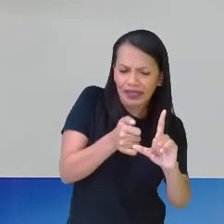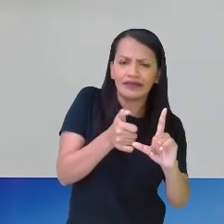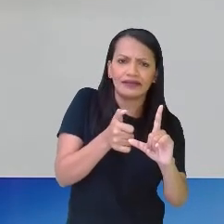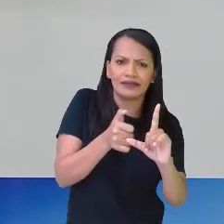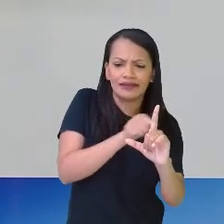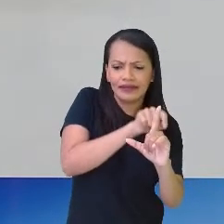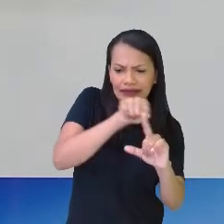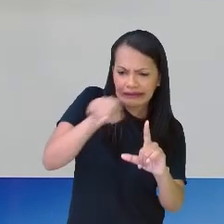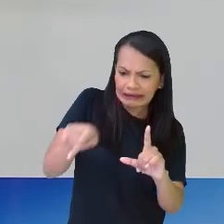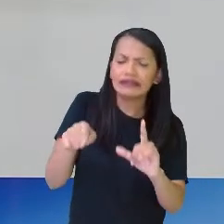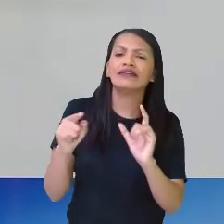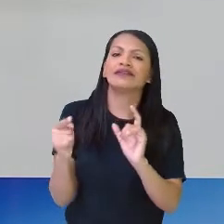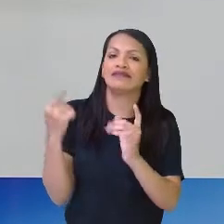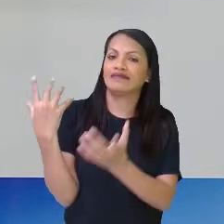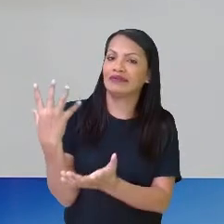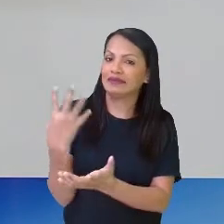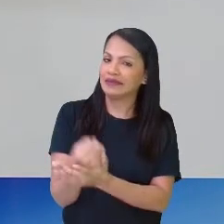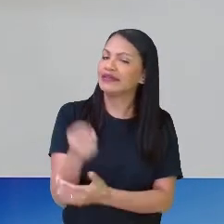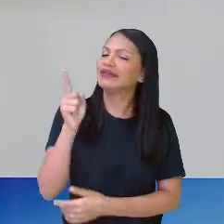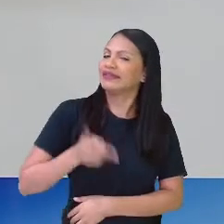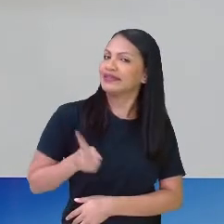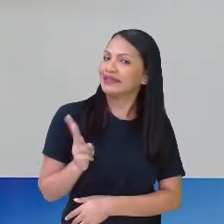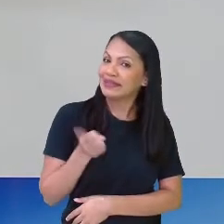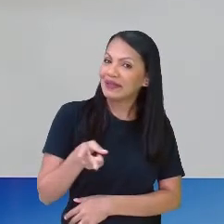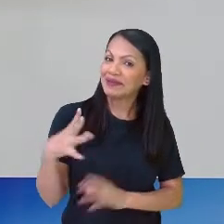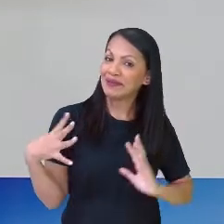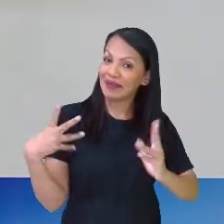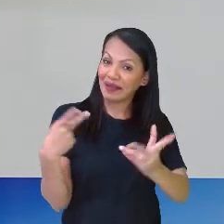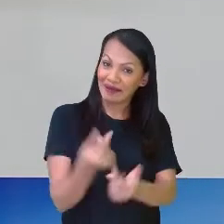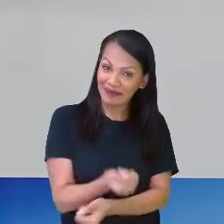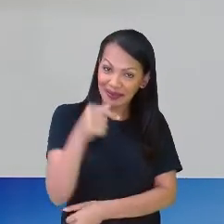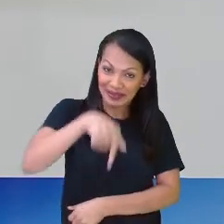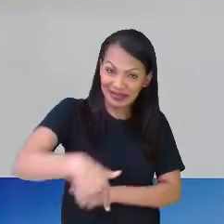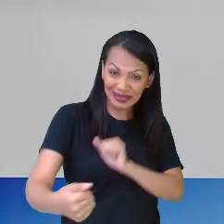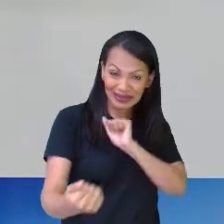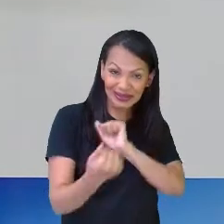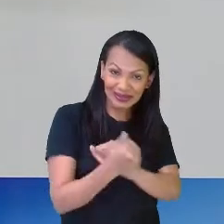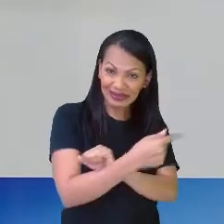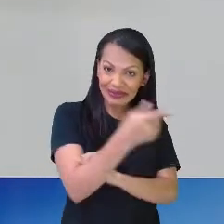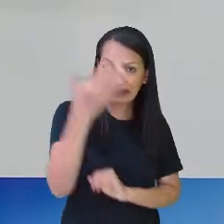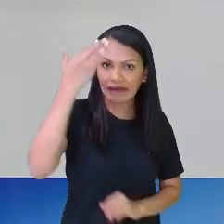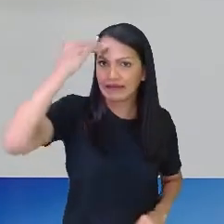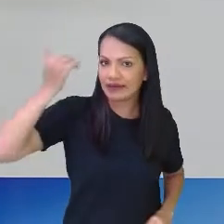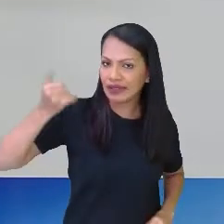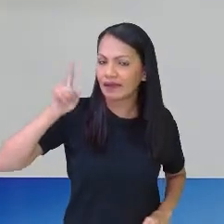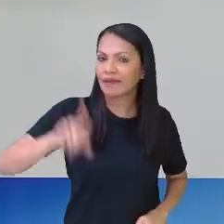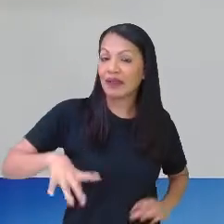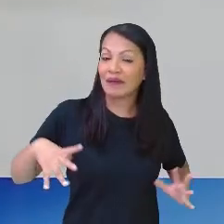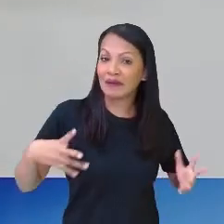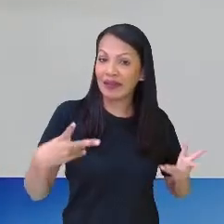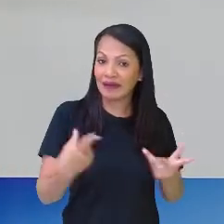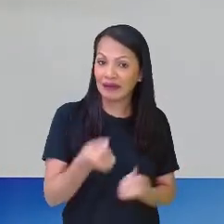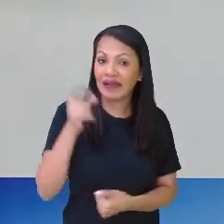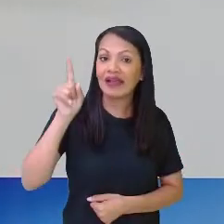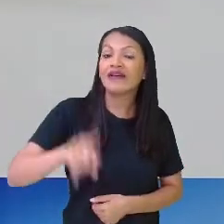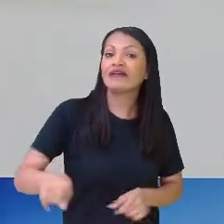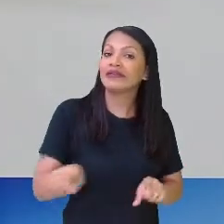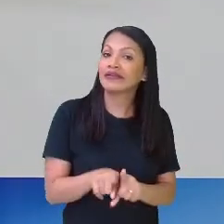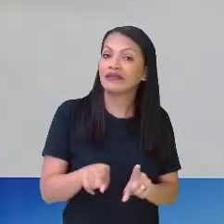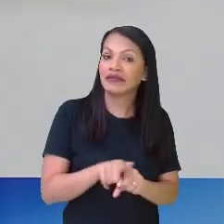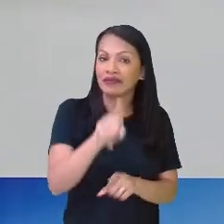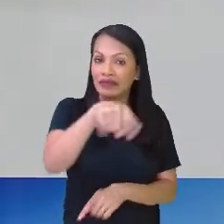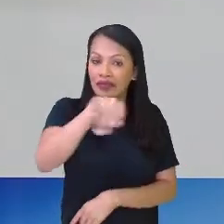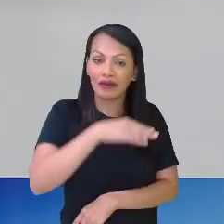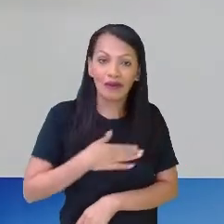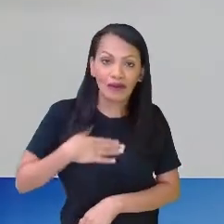Gente, é sempre maravilhoso ter vocês aqui comigo, né? Vocês sabem disso. Porque mais maravilhoso ainda, além de vocês,